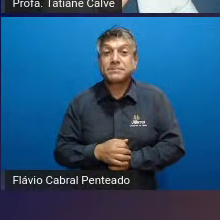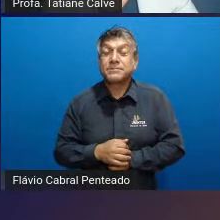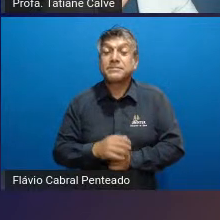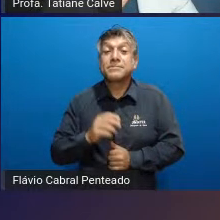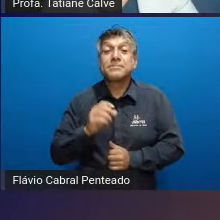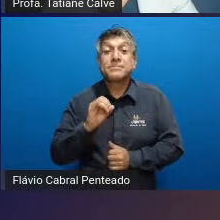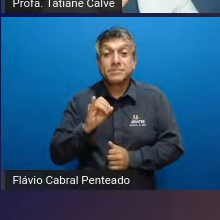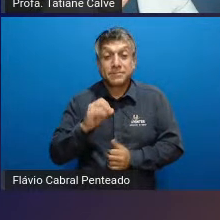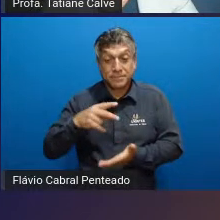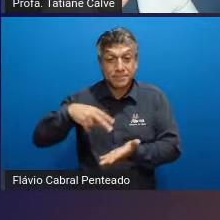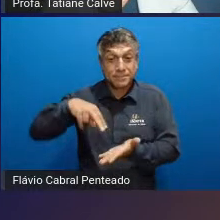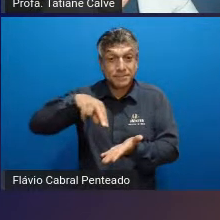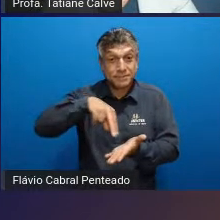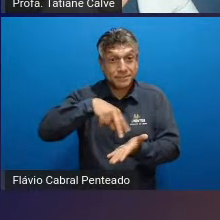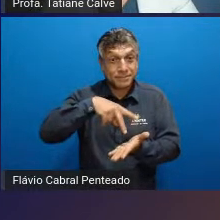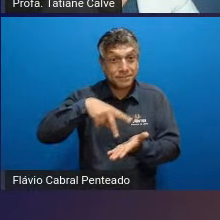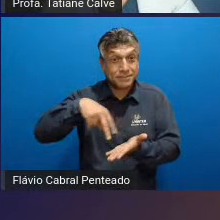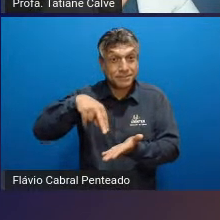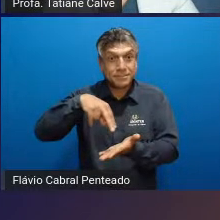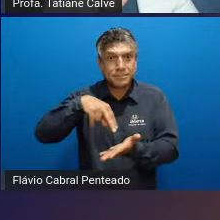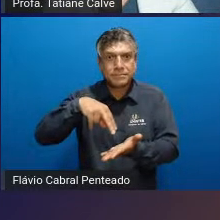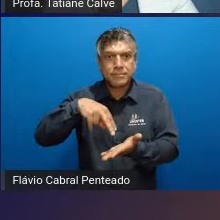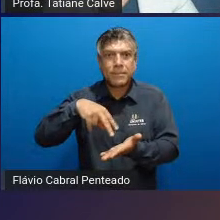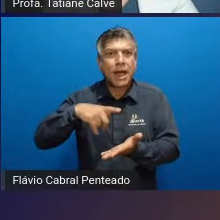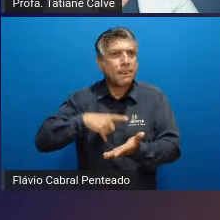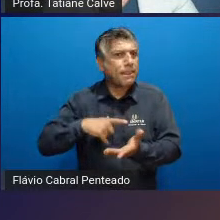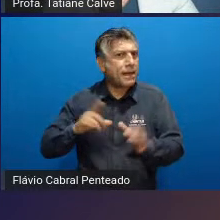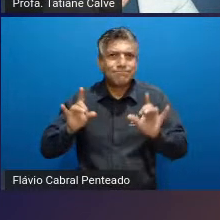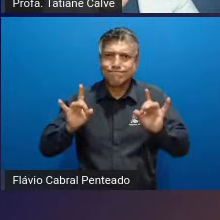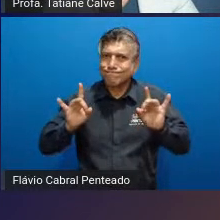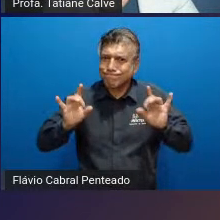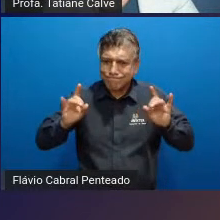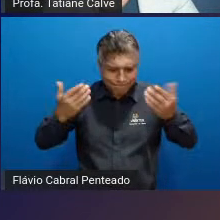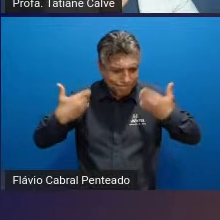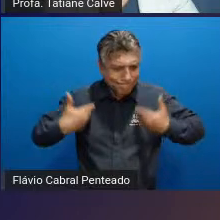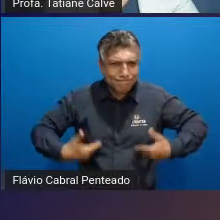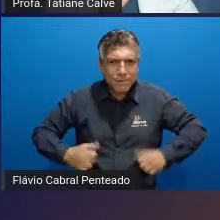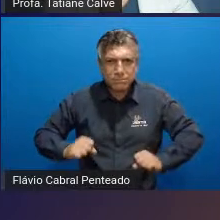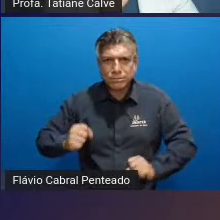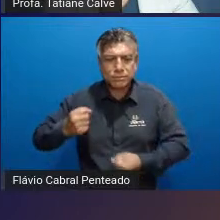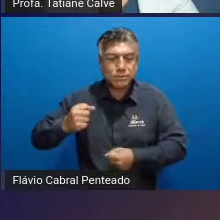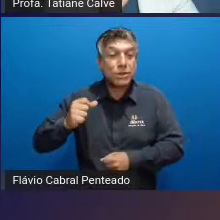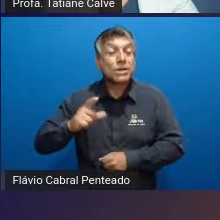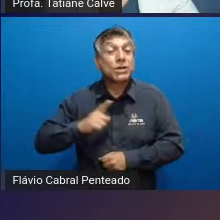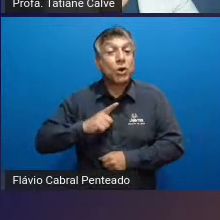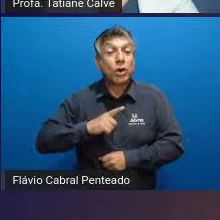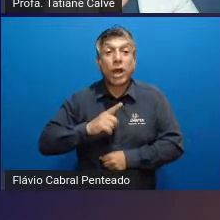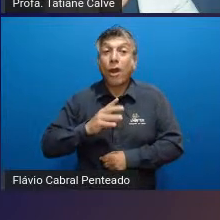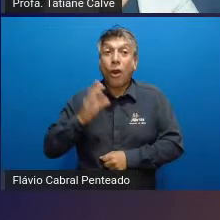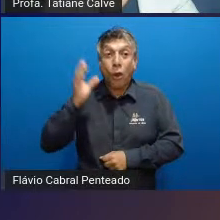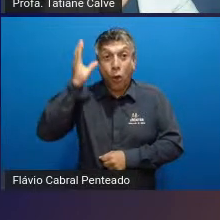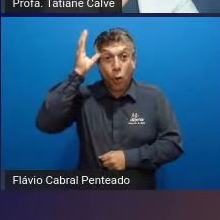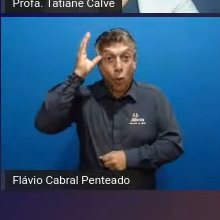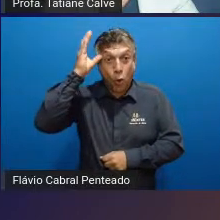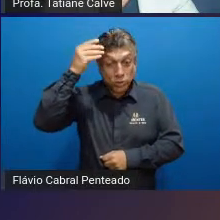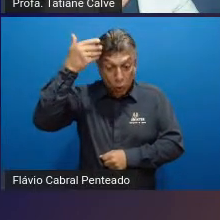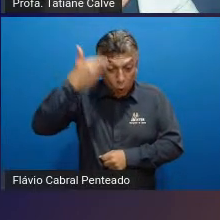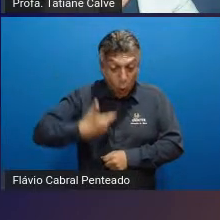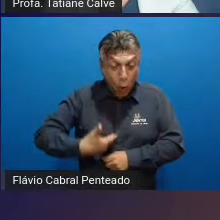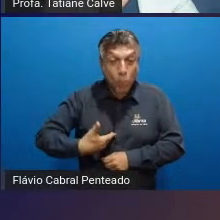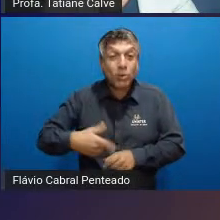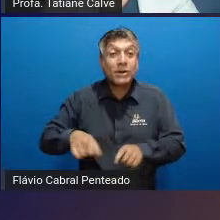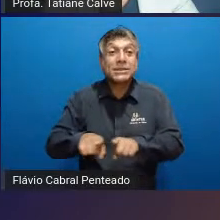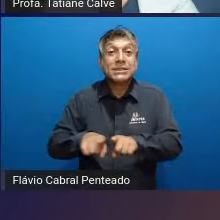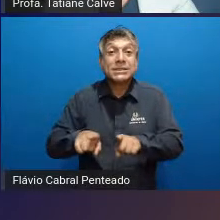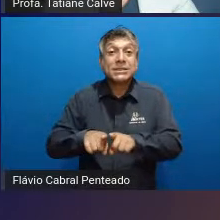é contemplado de uma rica educação motora consciência corporal foca nos benefícios dos aspectos